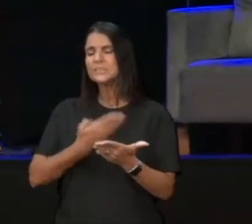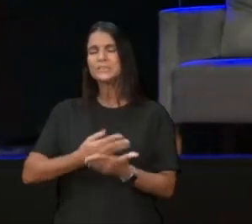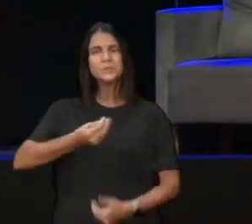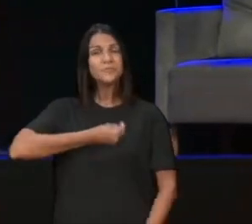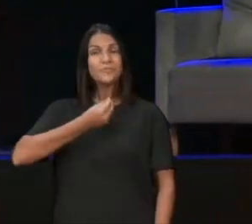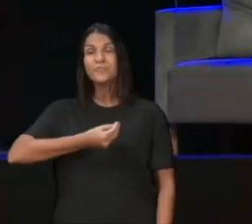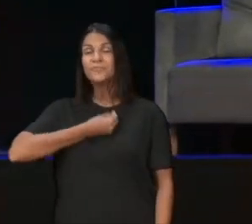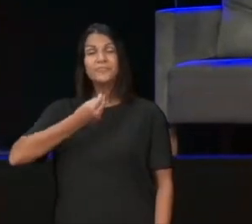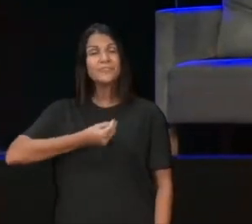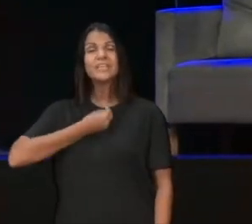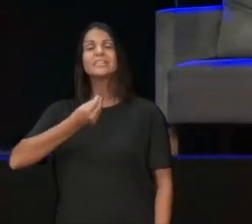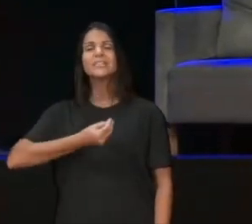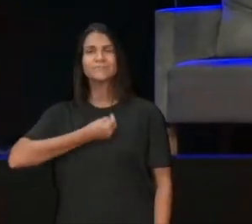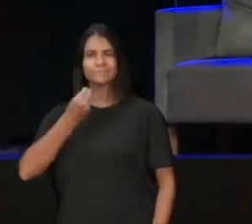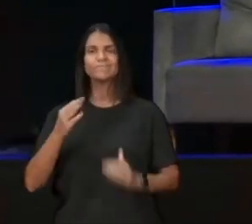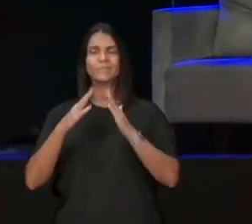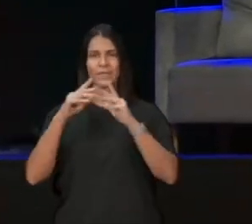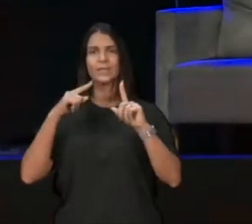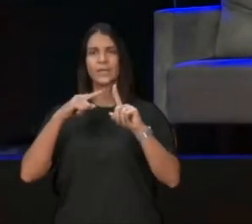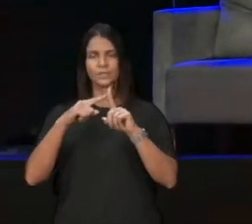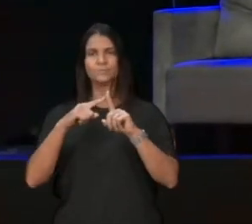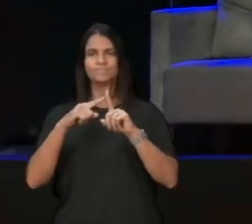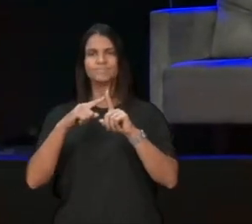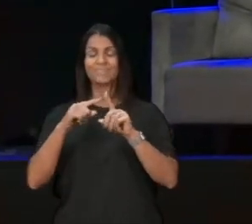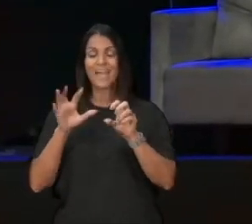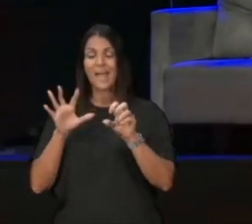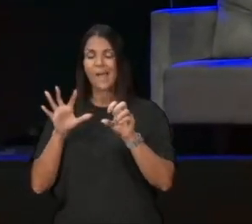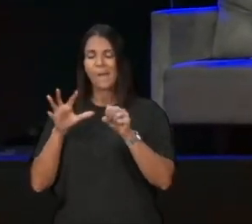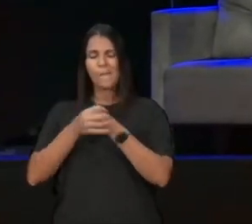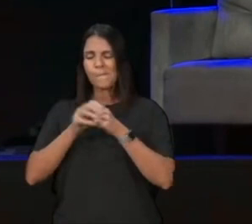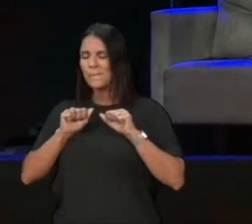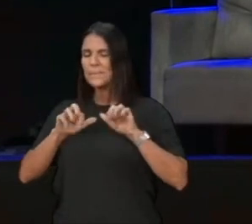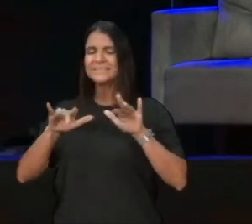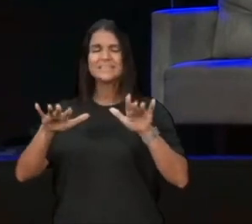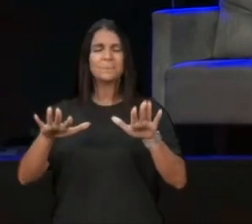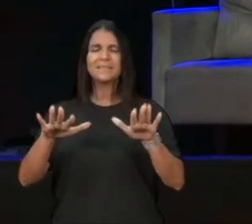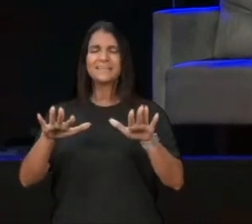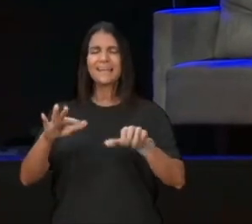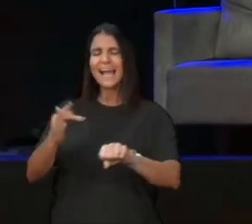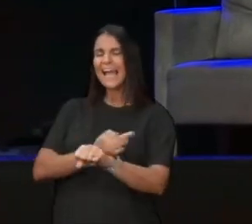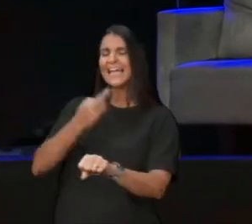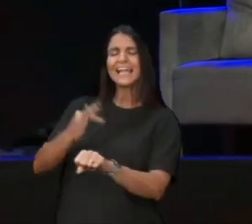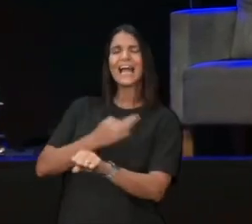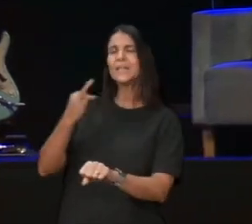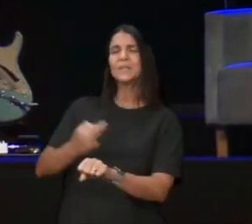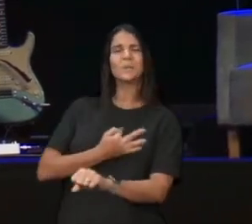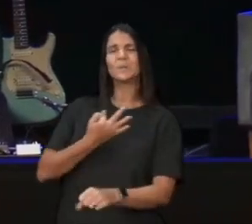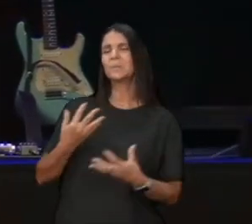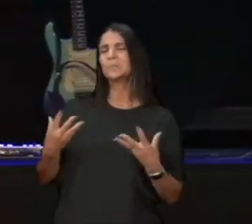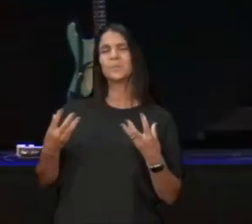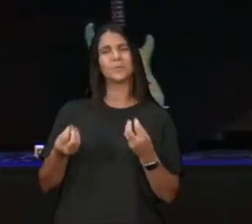agir, nossa, essa pandemia nos enganou muito, muitos de nós achávamos que as coisas iam ser